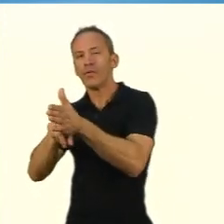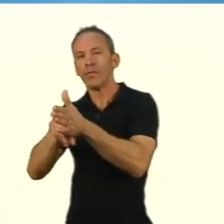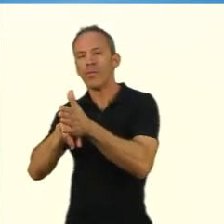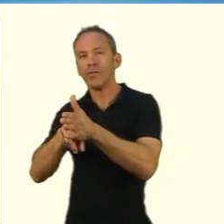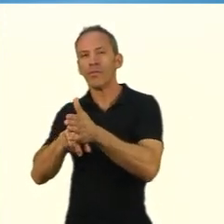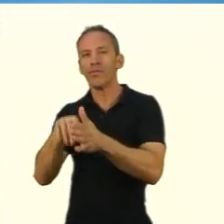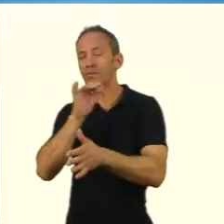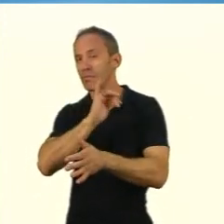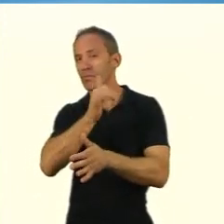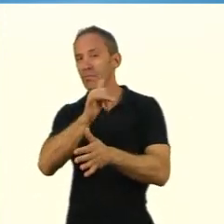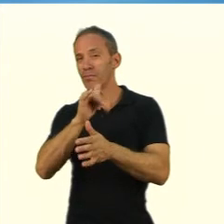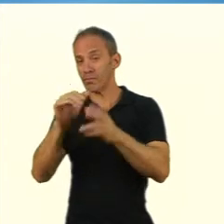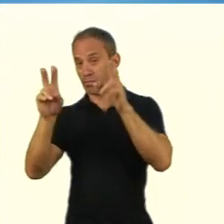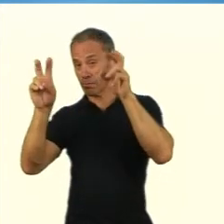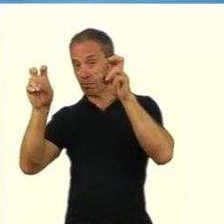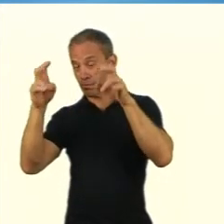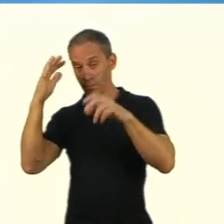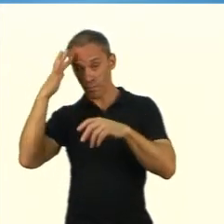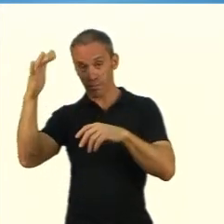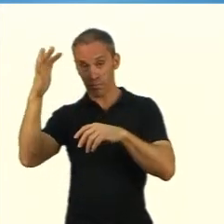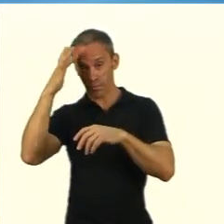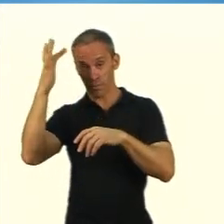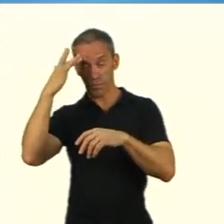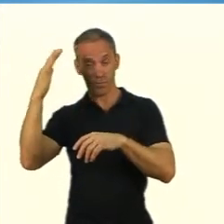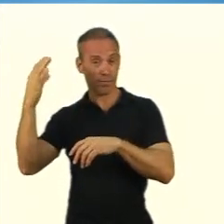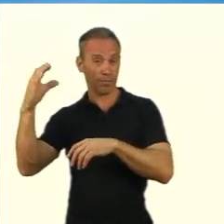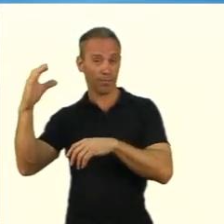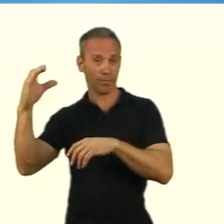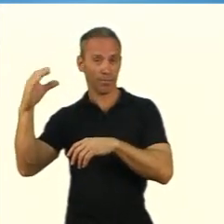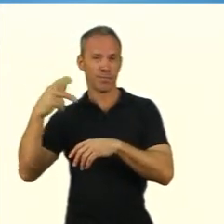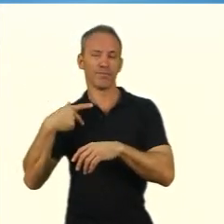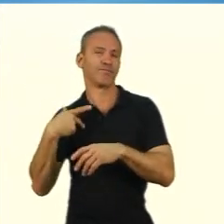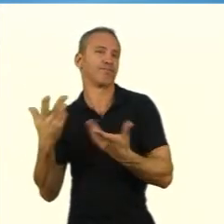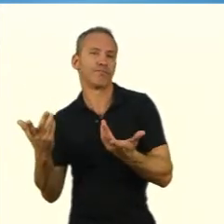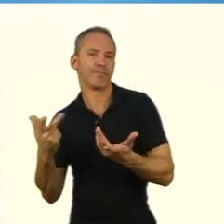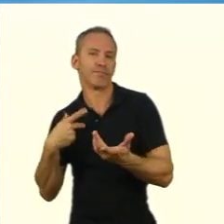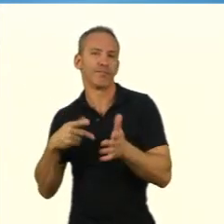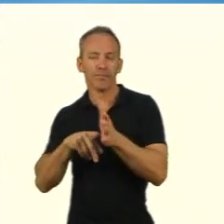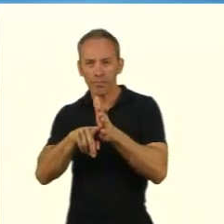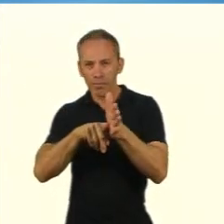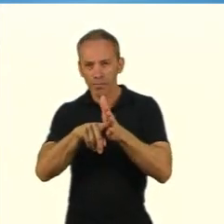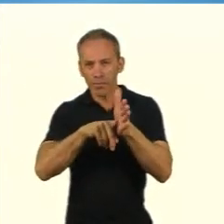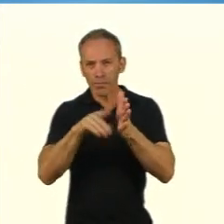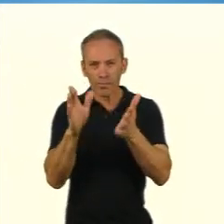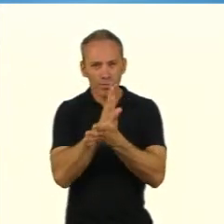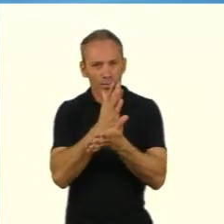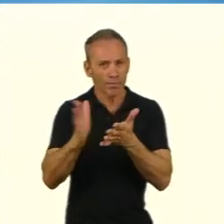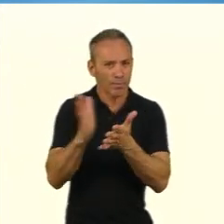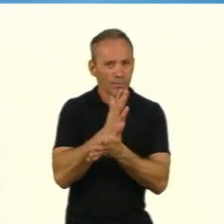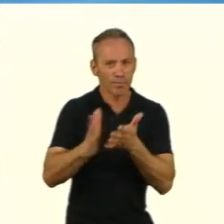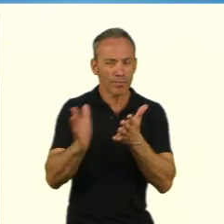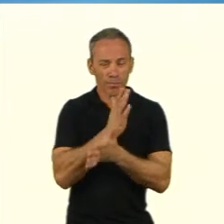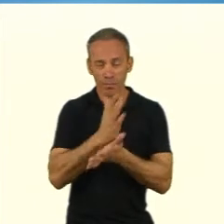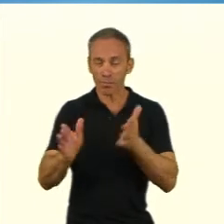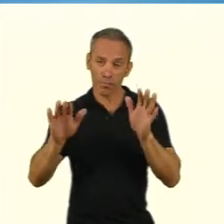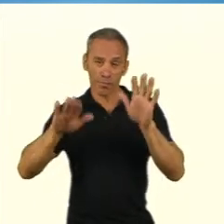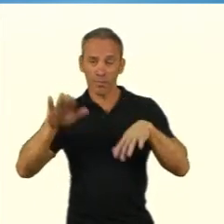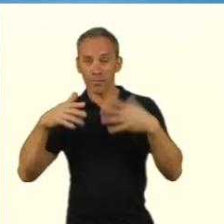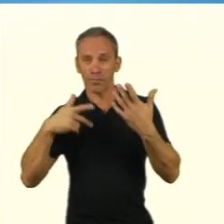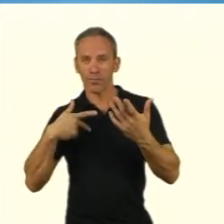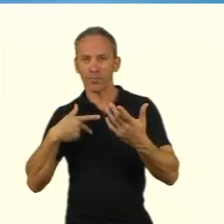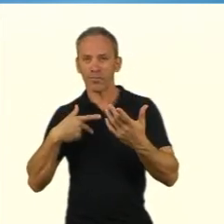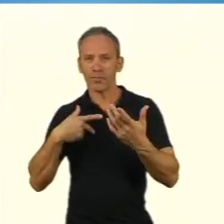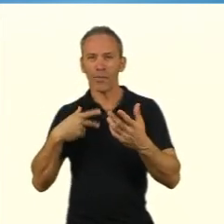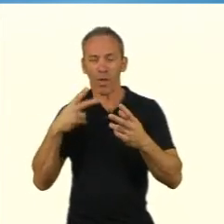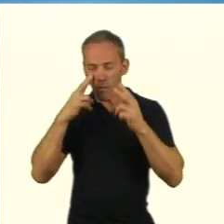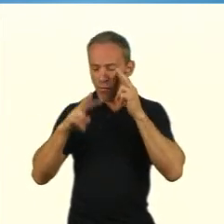ela está mais ou menos certa serve, portanto como uma orientação podendo ou não ser confirmada depois